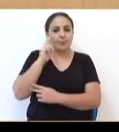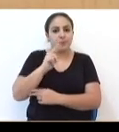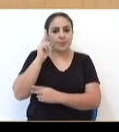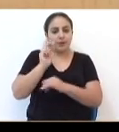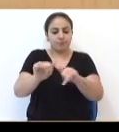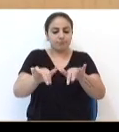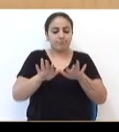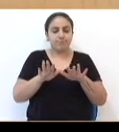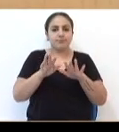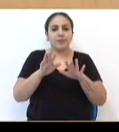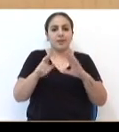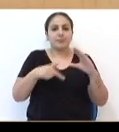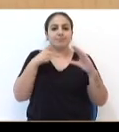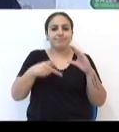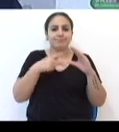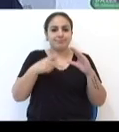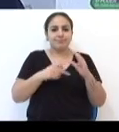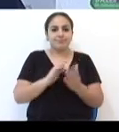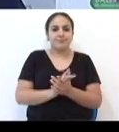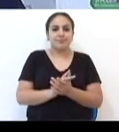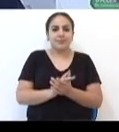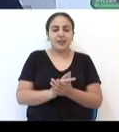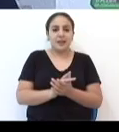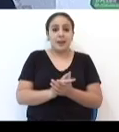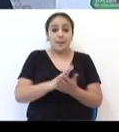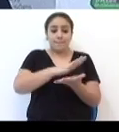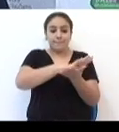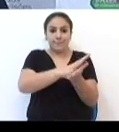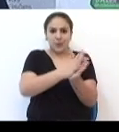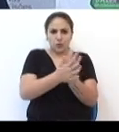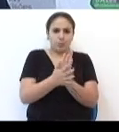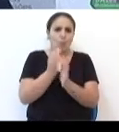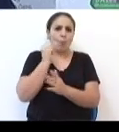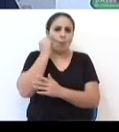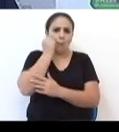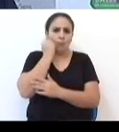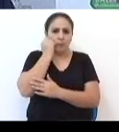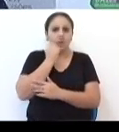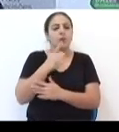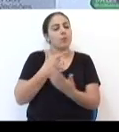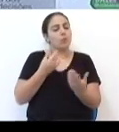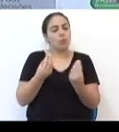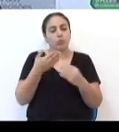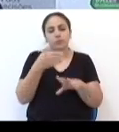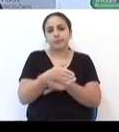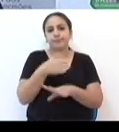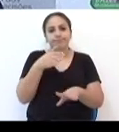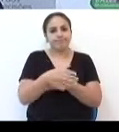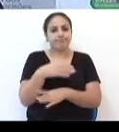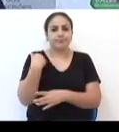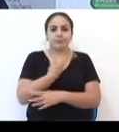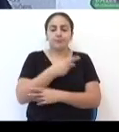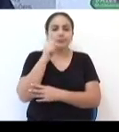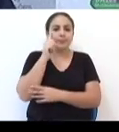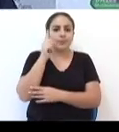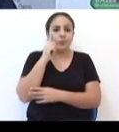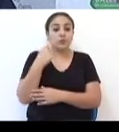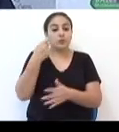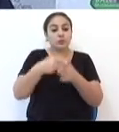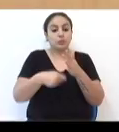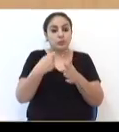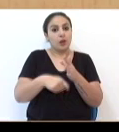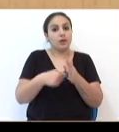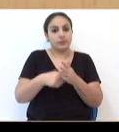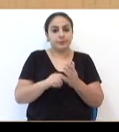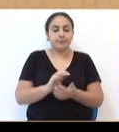popular da Câmara Municipal. A discriminação racial está muito presente, muito latente no nosso dia a dia. Então, acho que nós temos que lutar